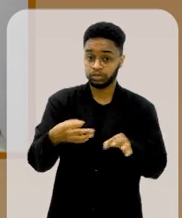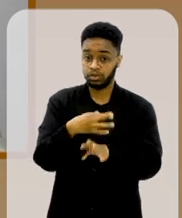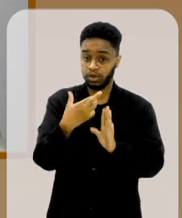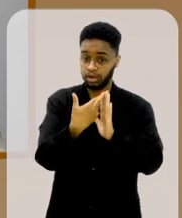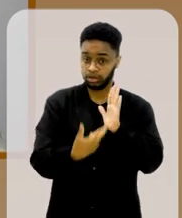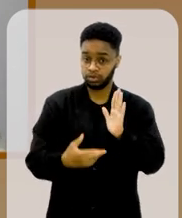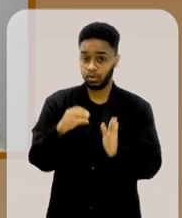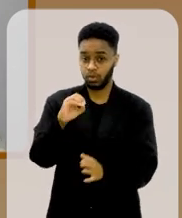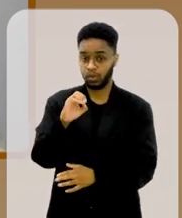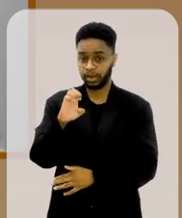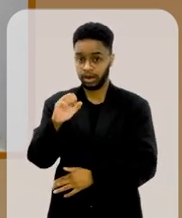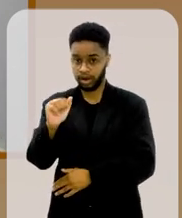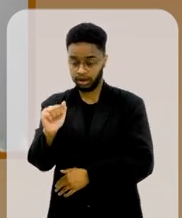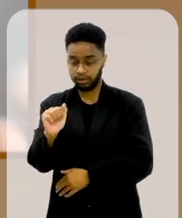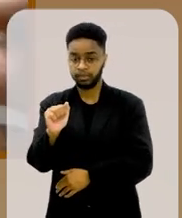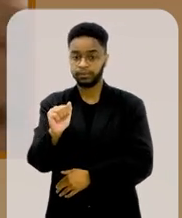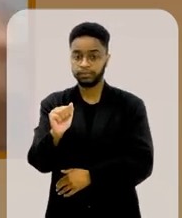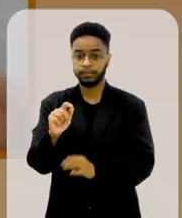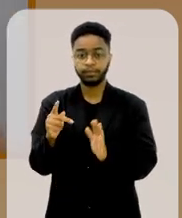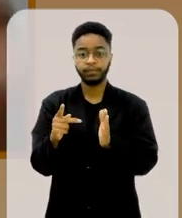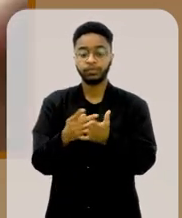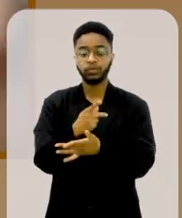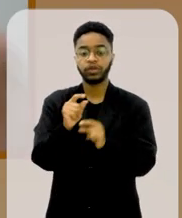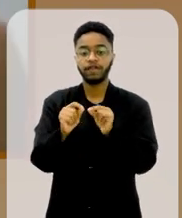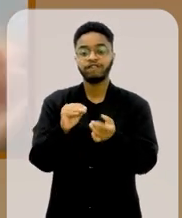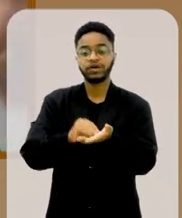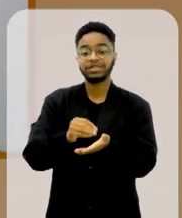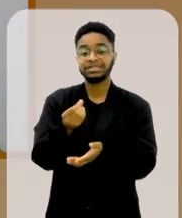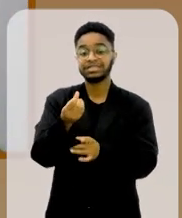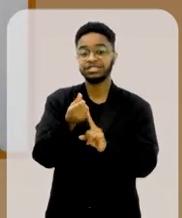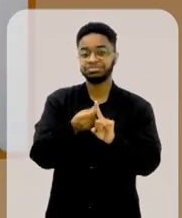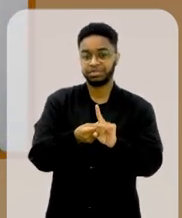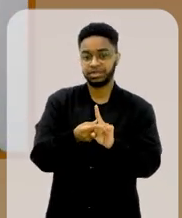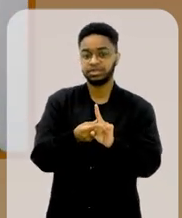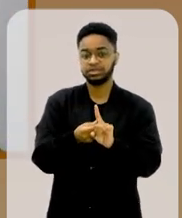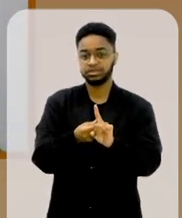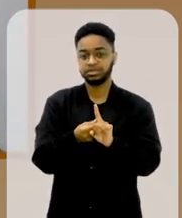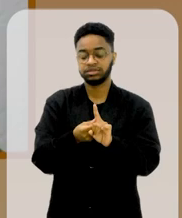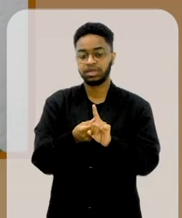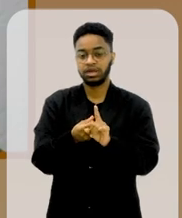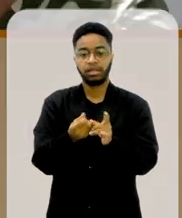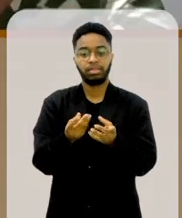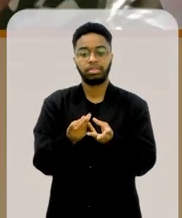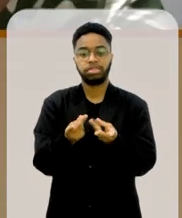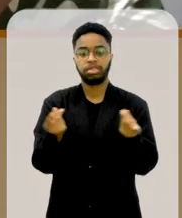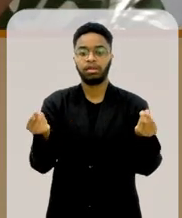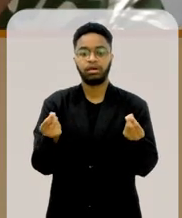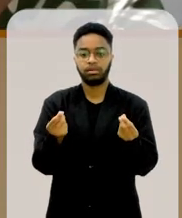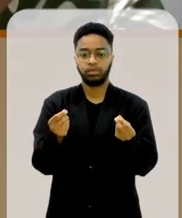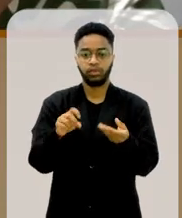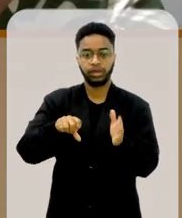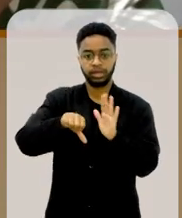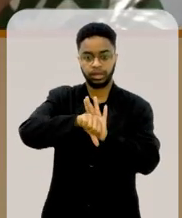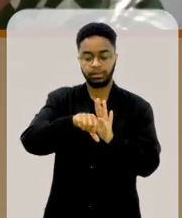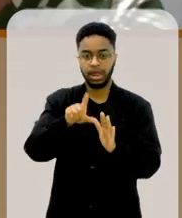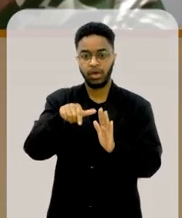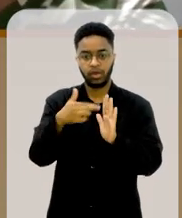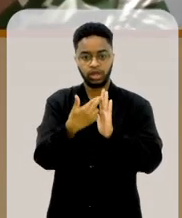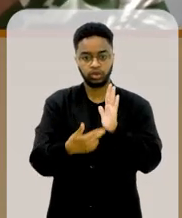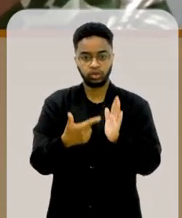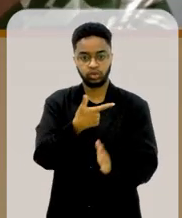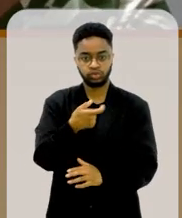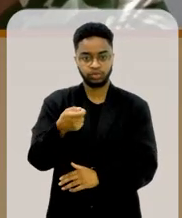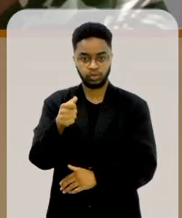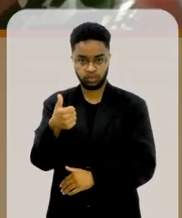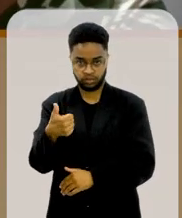relatório da OEA, que aconteceu faltando seis meses para o crime para escrever, o Brasil foi... O relatório foi em 2001, né?